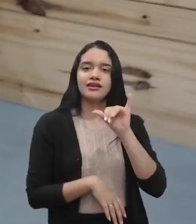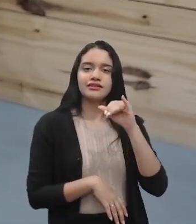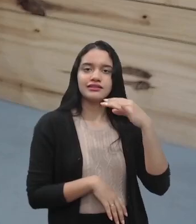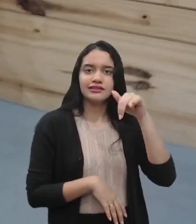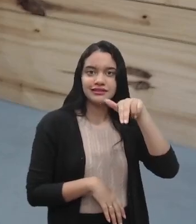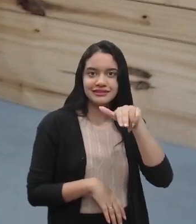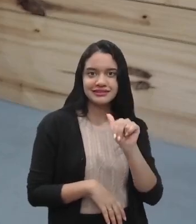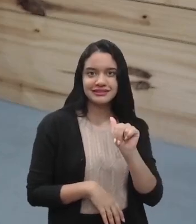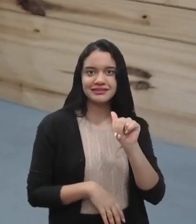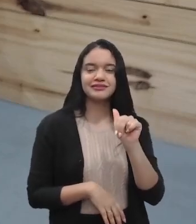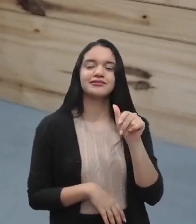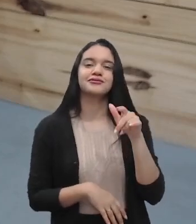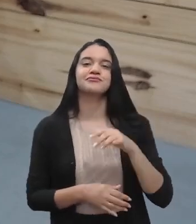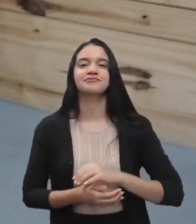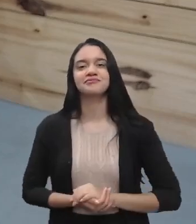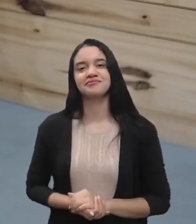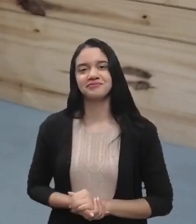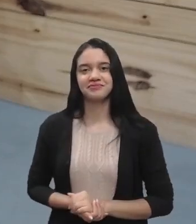Nipo.